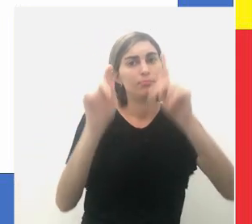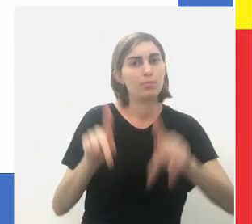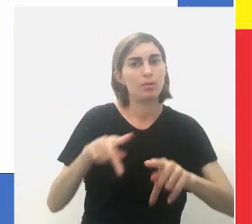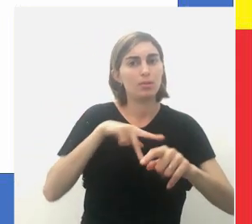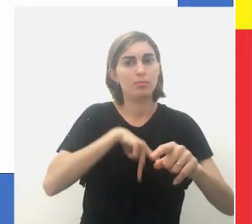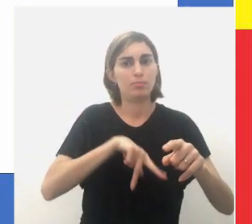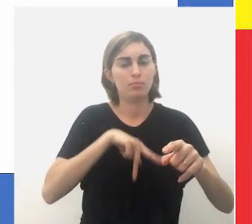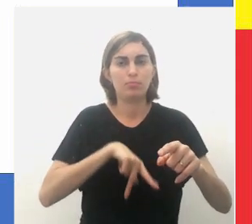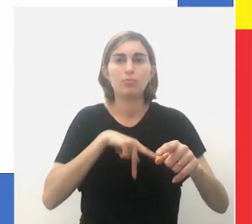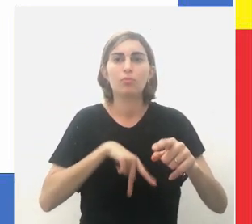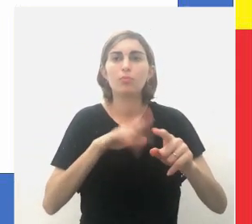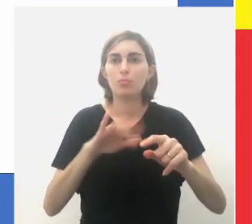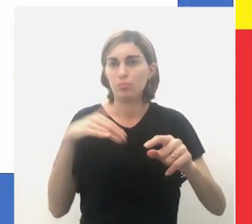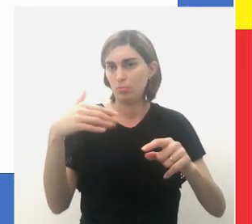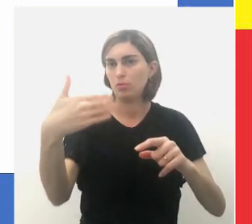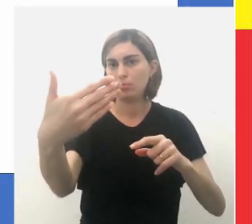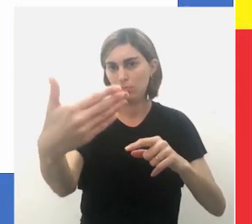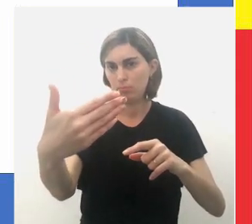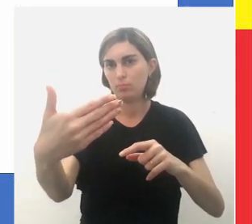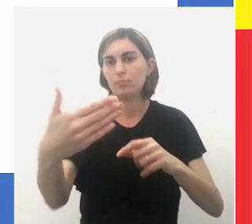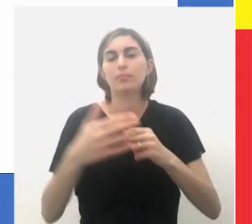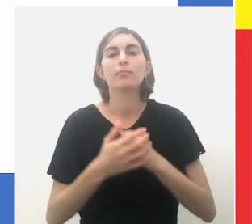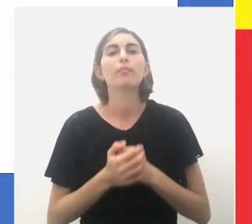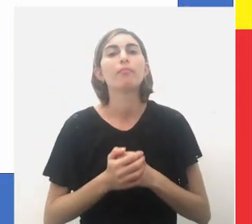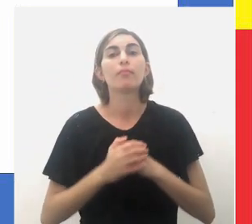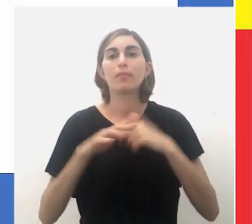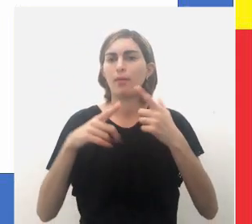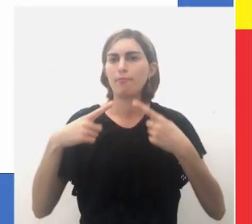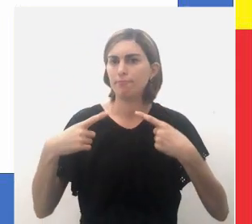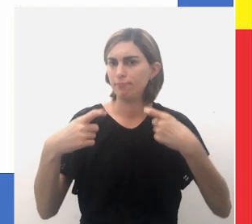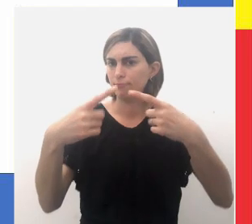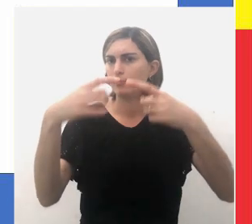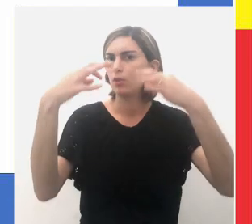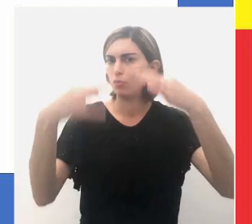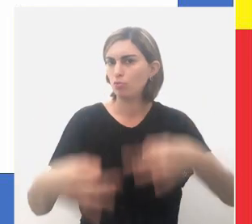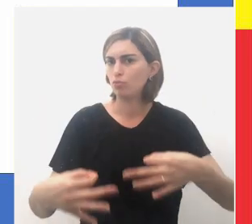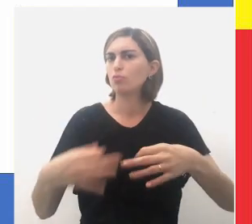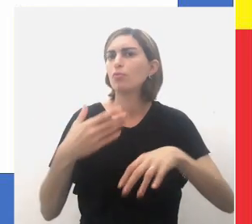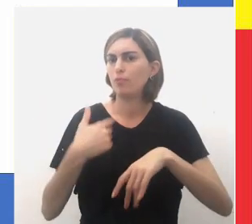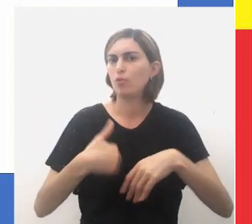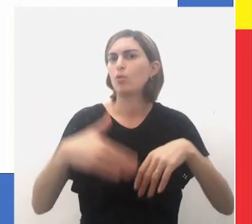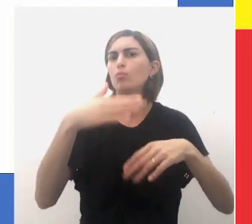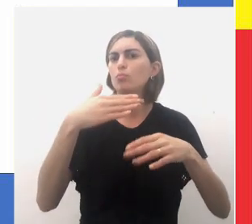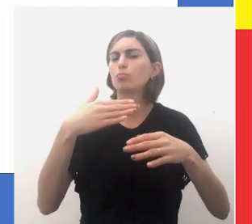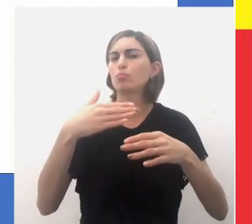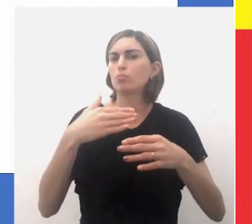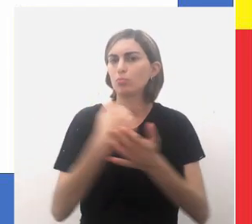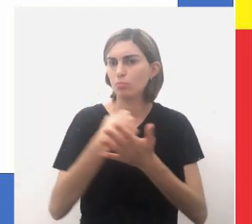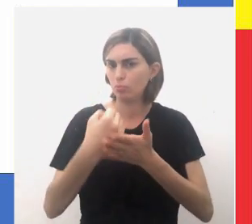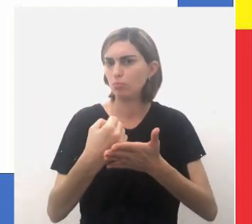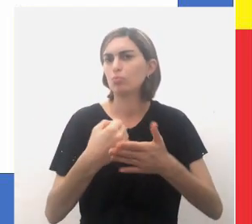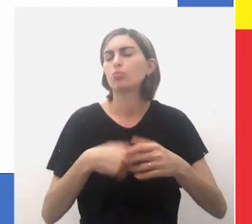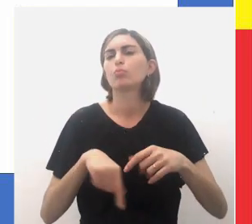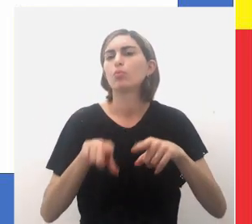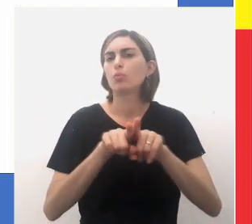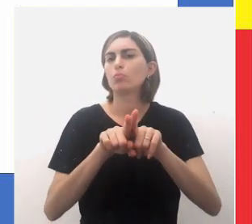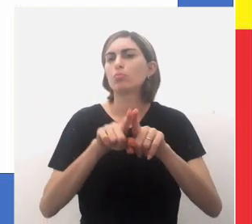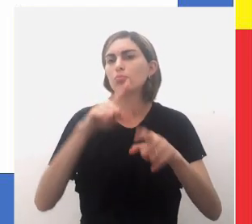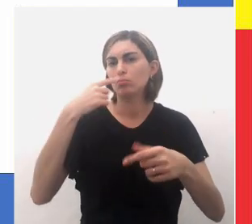portugueses. Em consequência disso, as guerras justas foram regulamentadas,